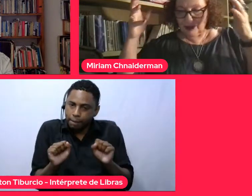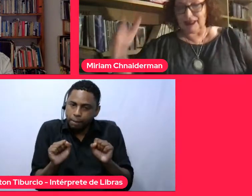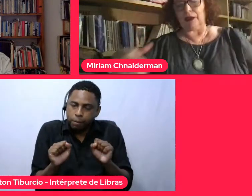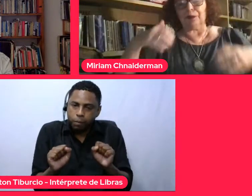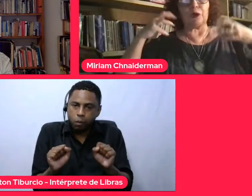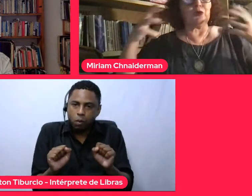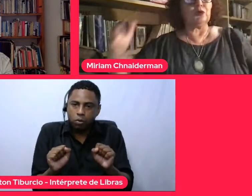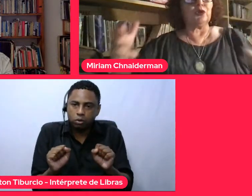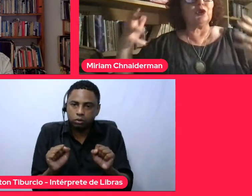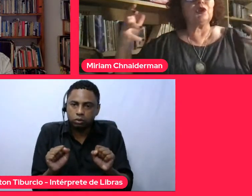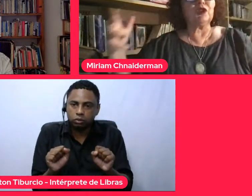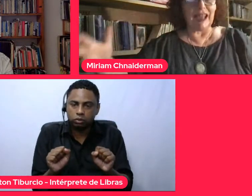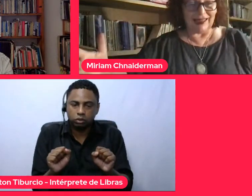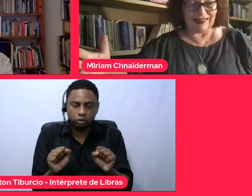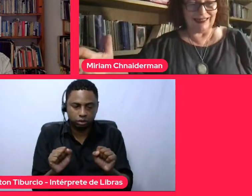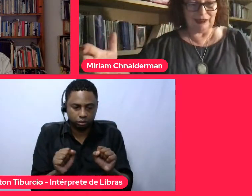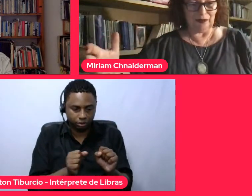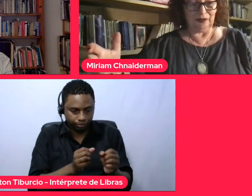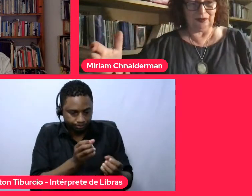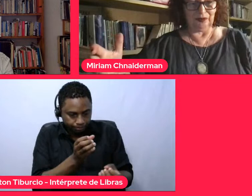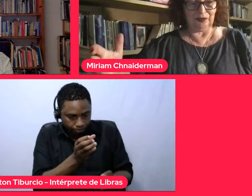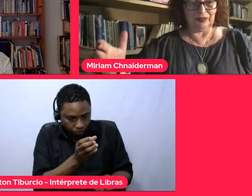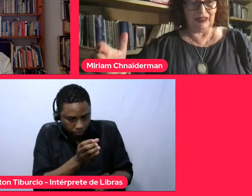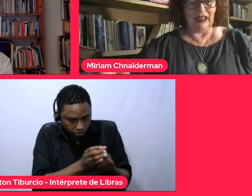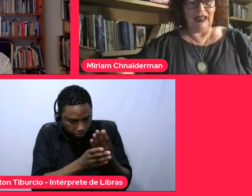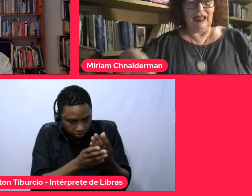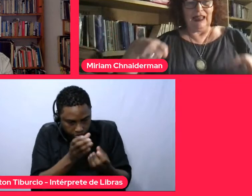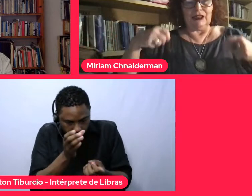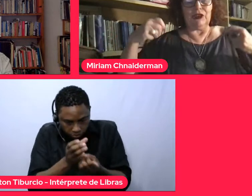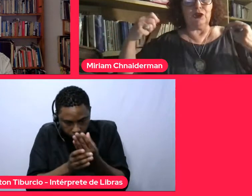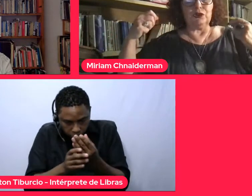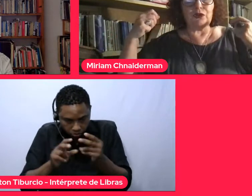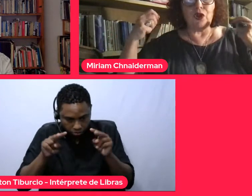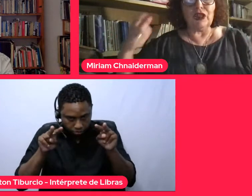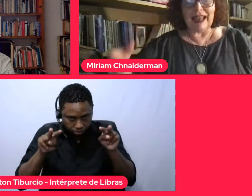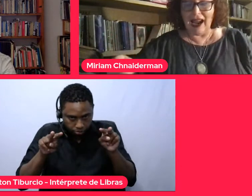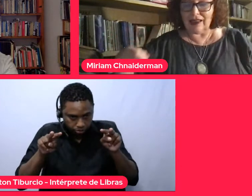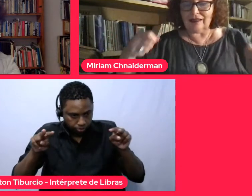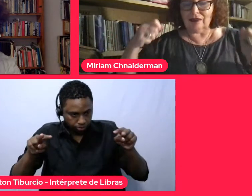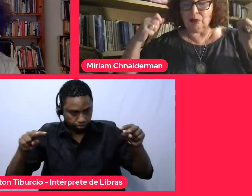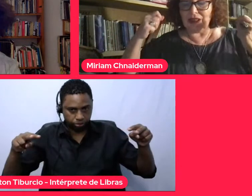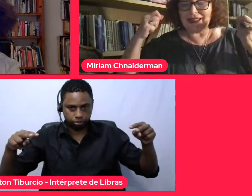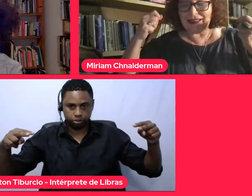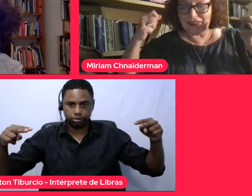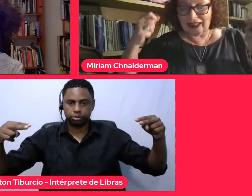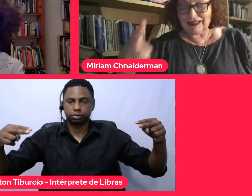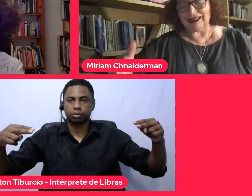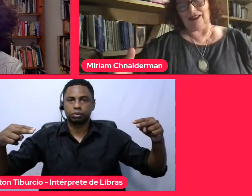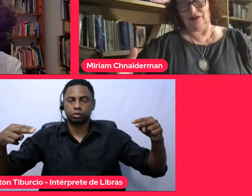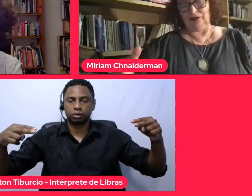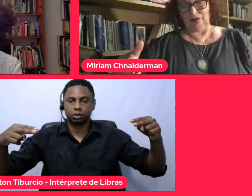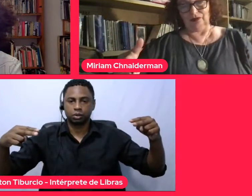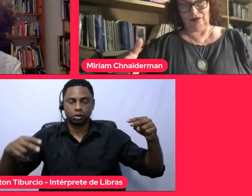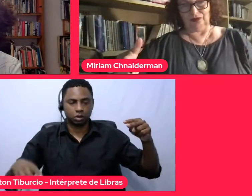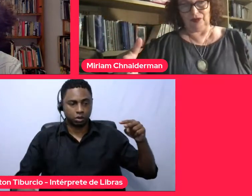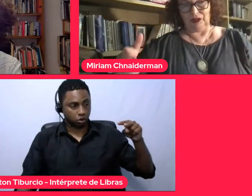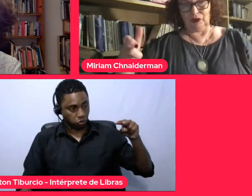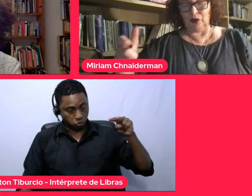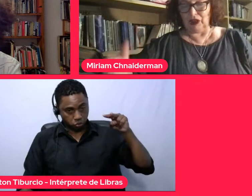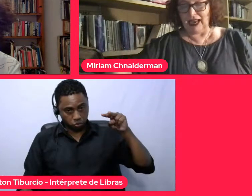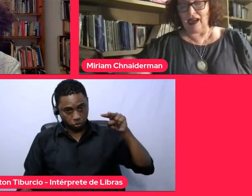ser produtor de olhares, de um olhar como intervenção,